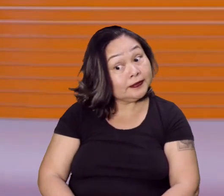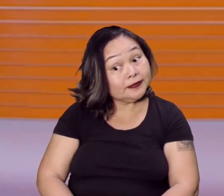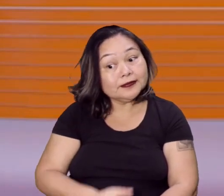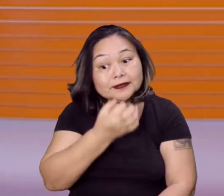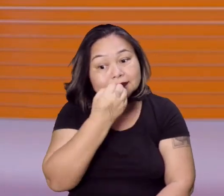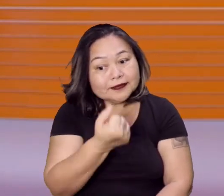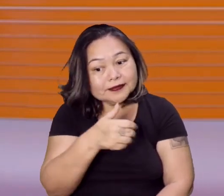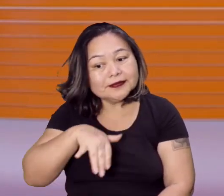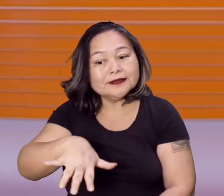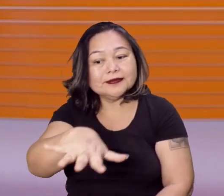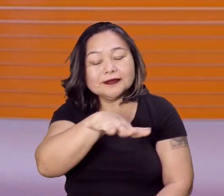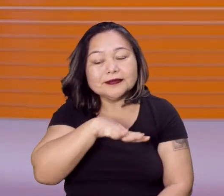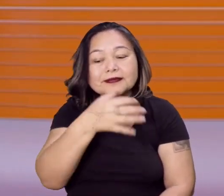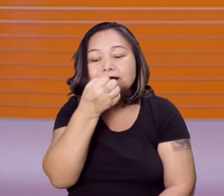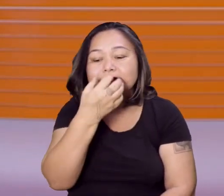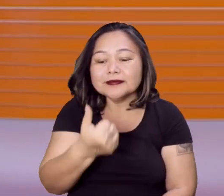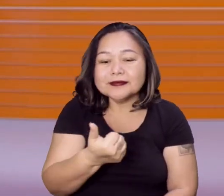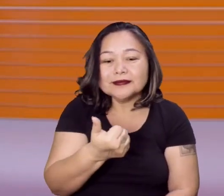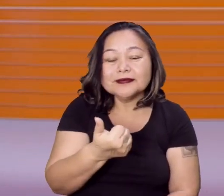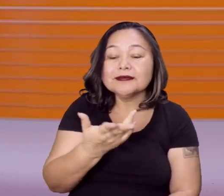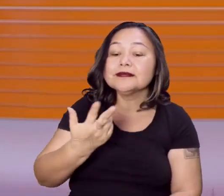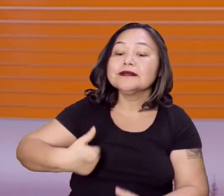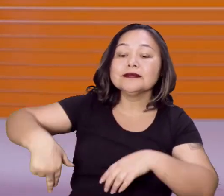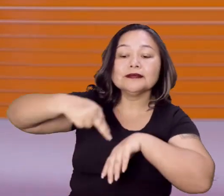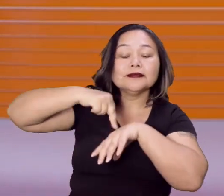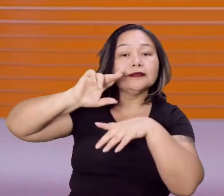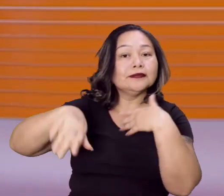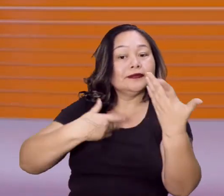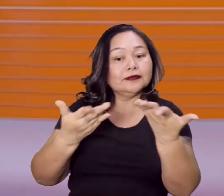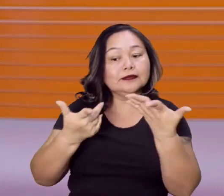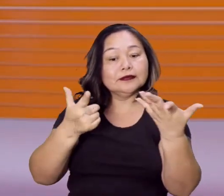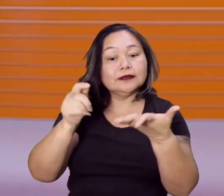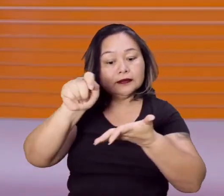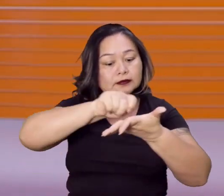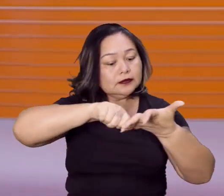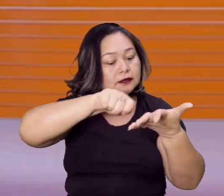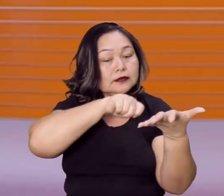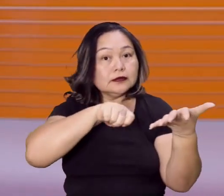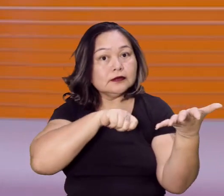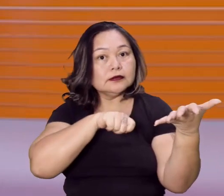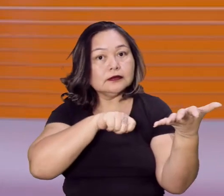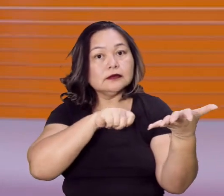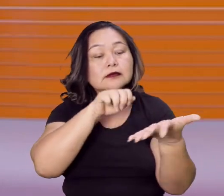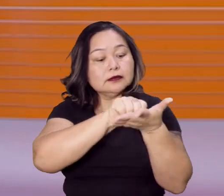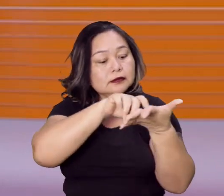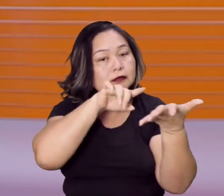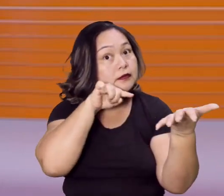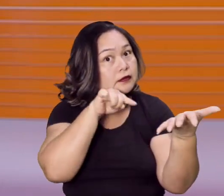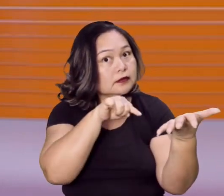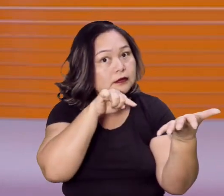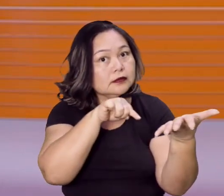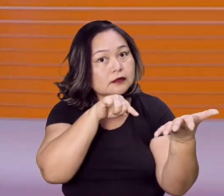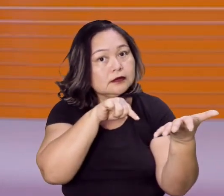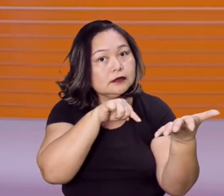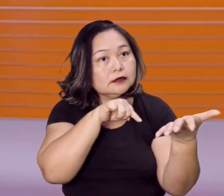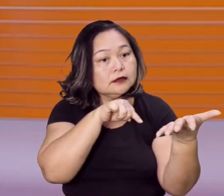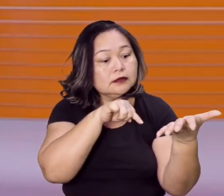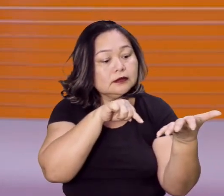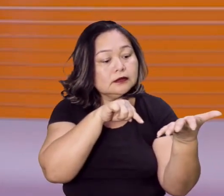Muito bem, galerinha, muito bem, olha, voltamos aqui para a gente fazer a correção da nossa atividade, tá?